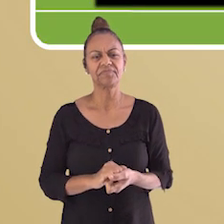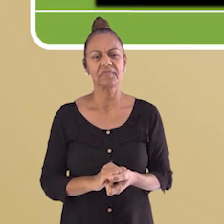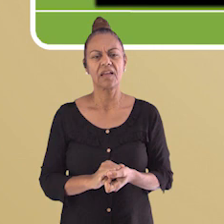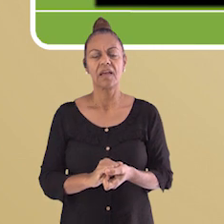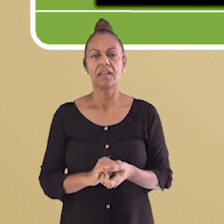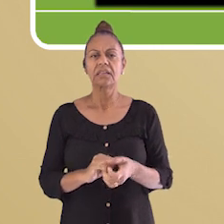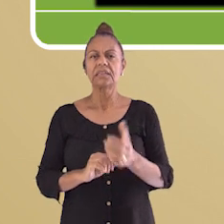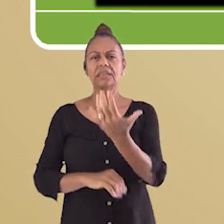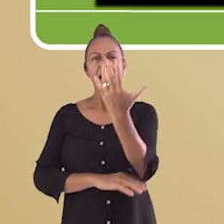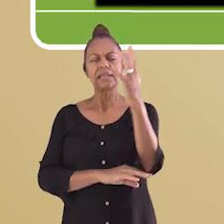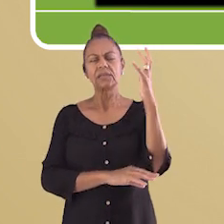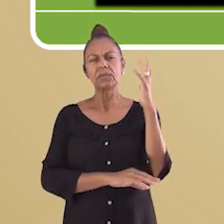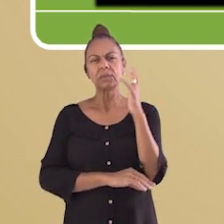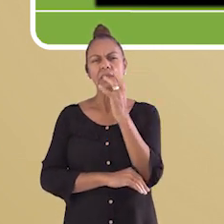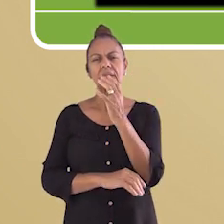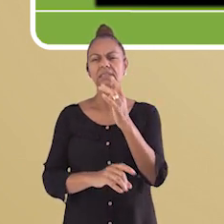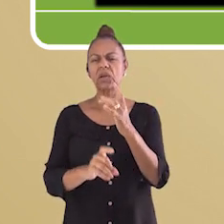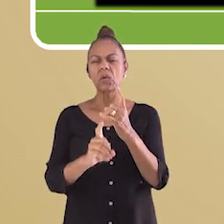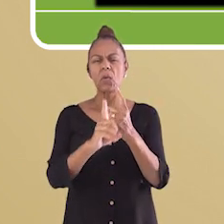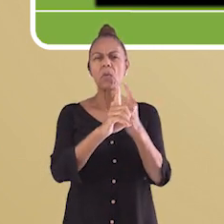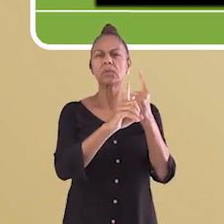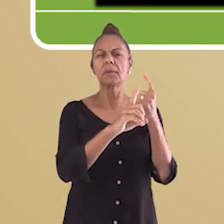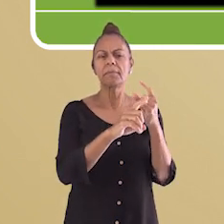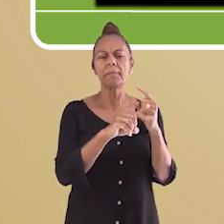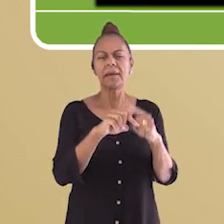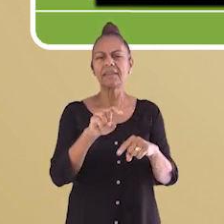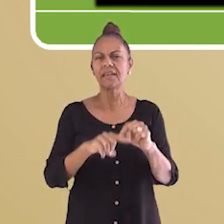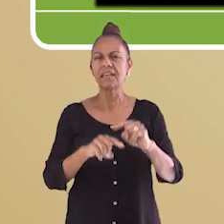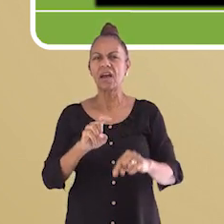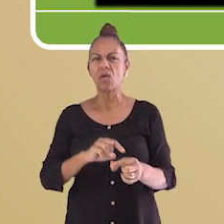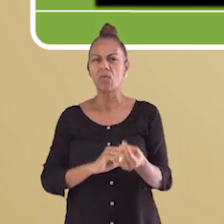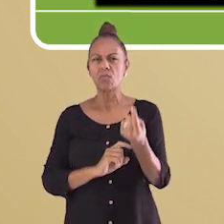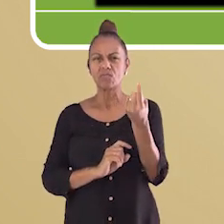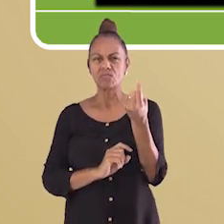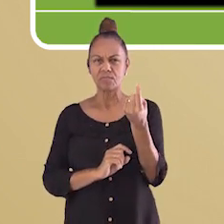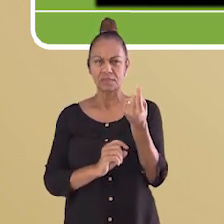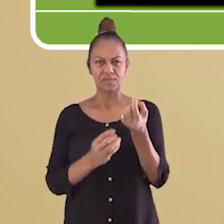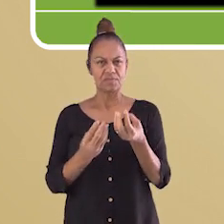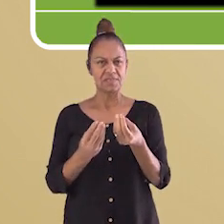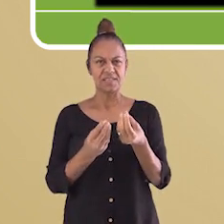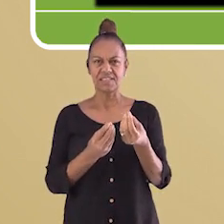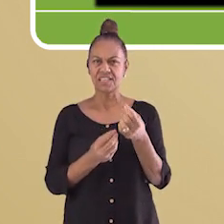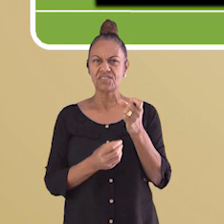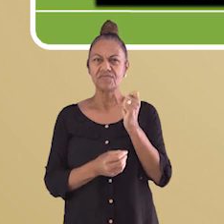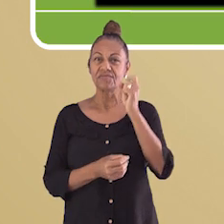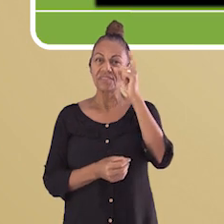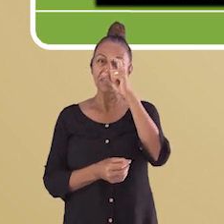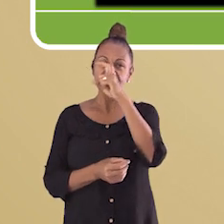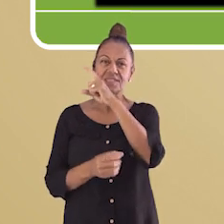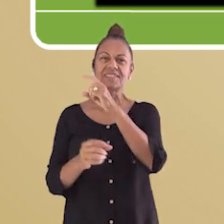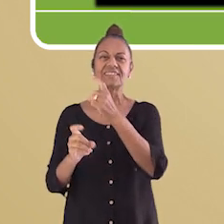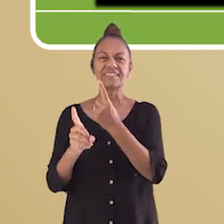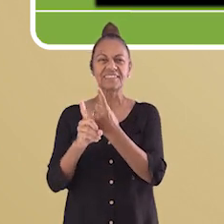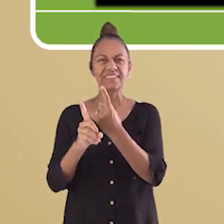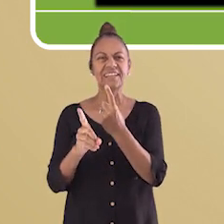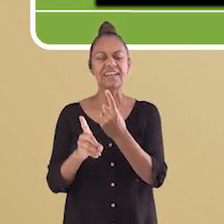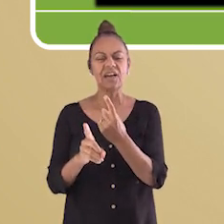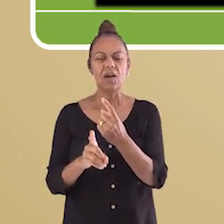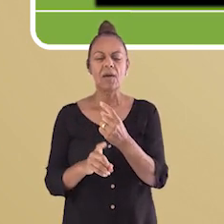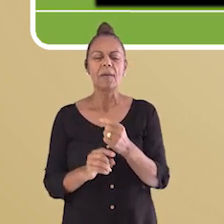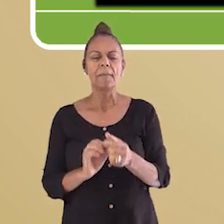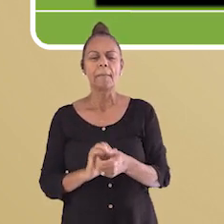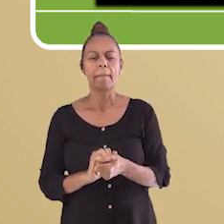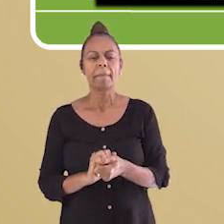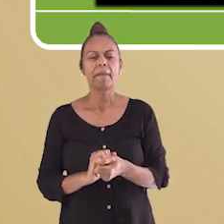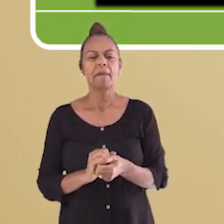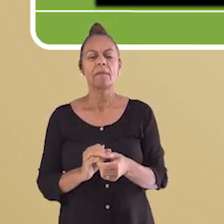materiais feitos por apenas uma substância. Ou seja, uma substância pura. Quando